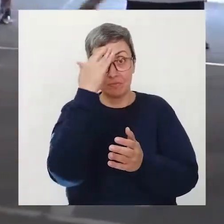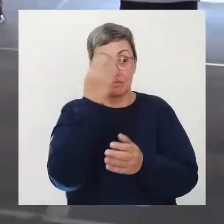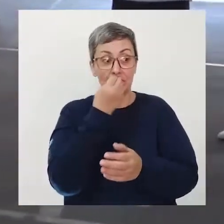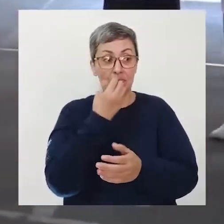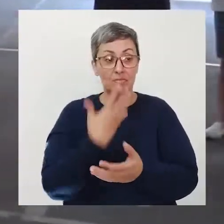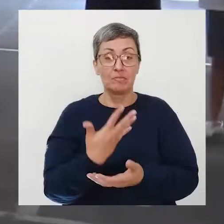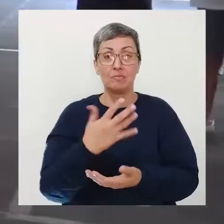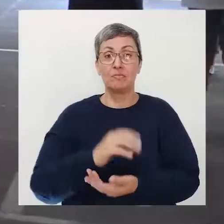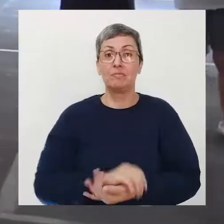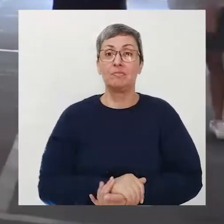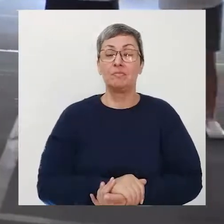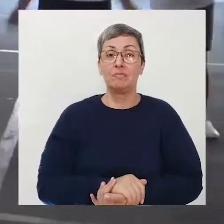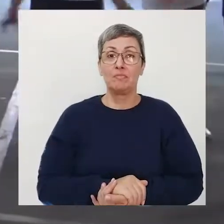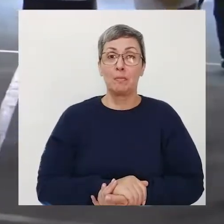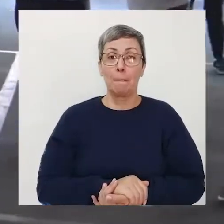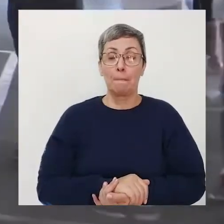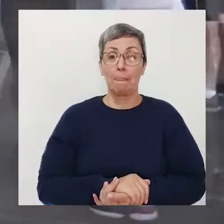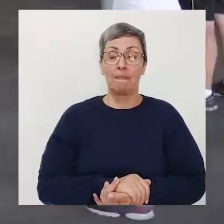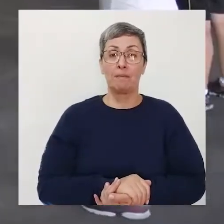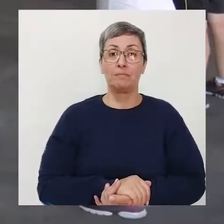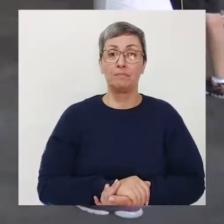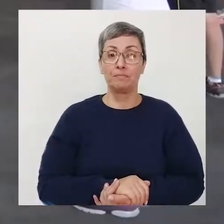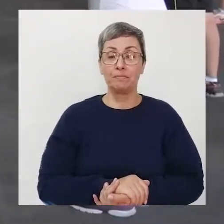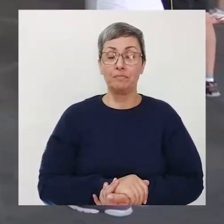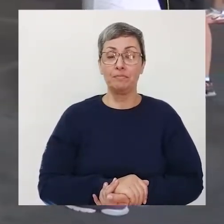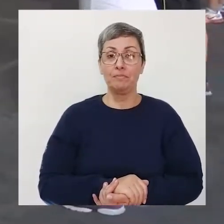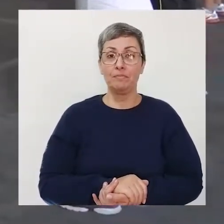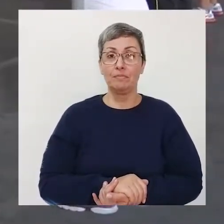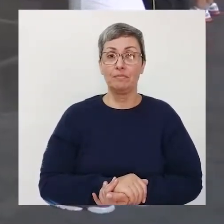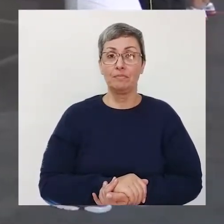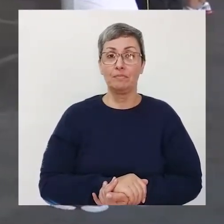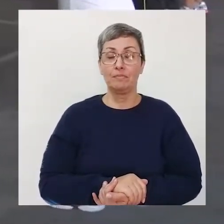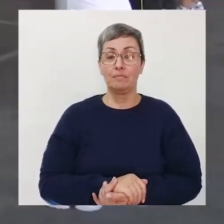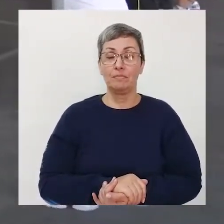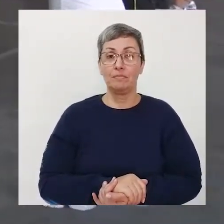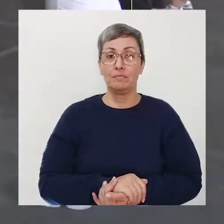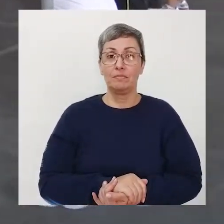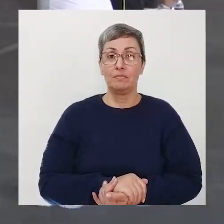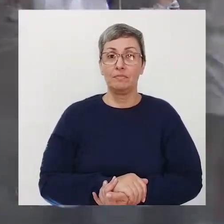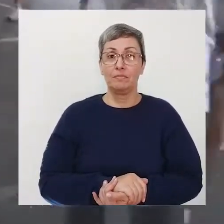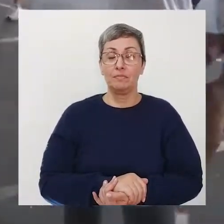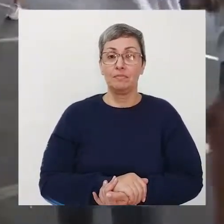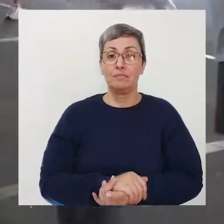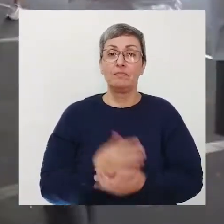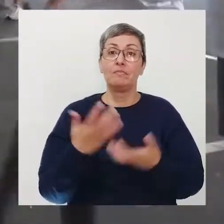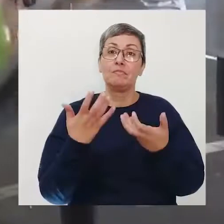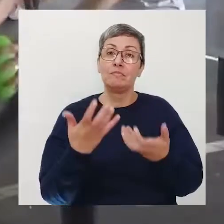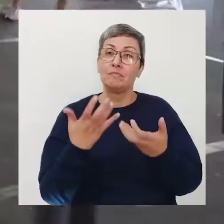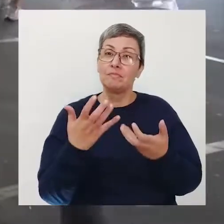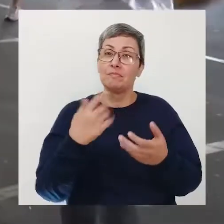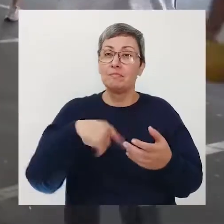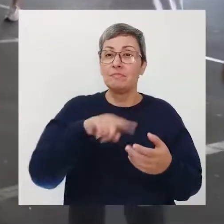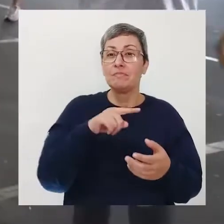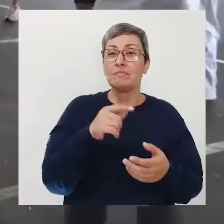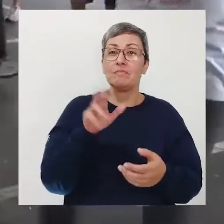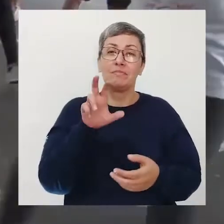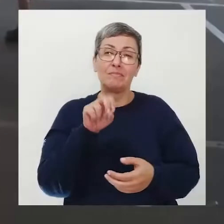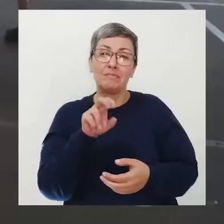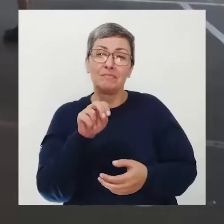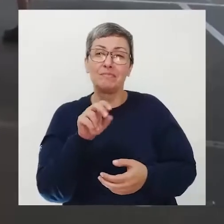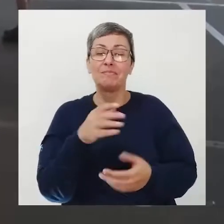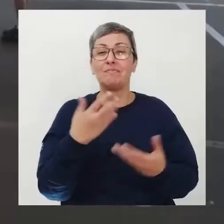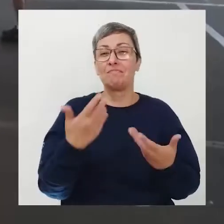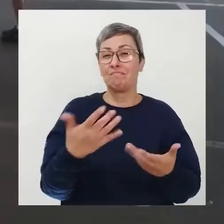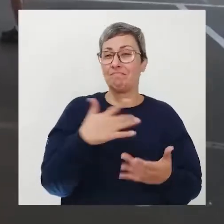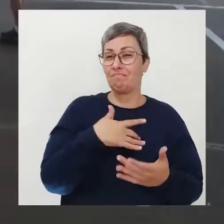quer ser um vovô ou uma vovó com muita disposição então inspire-se nesses exemplos de boa forma